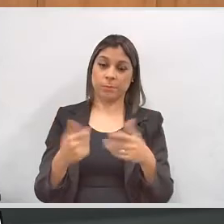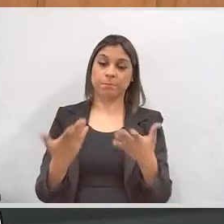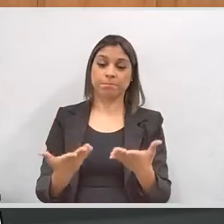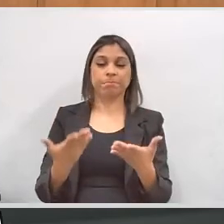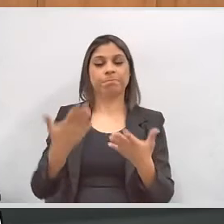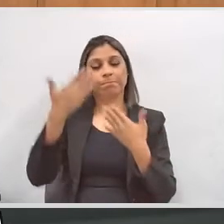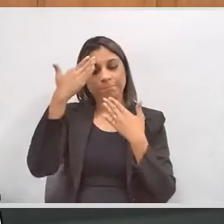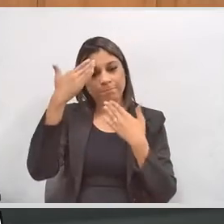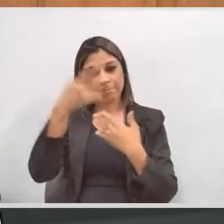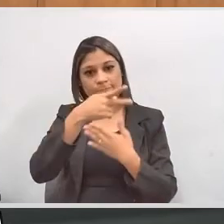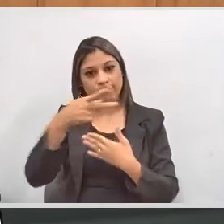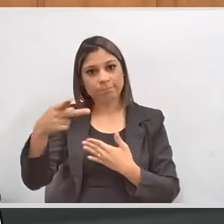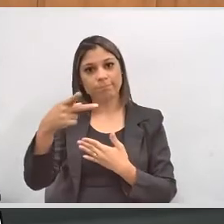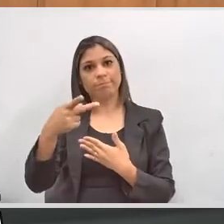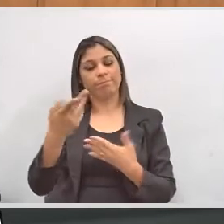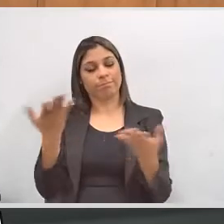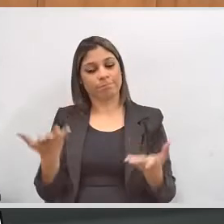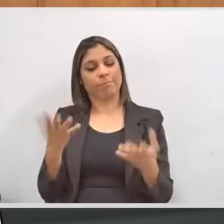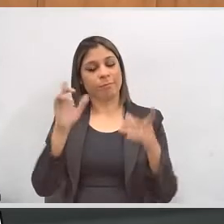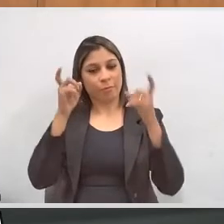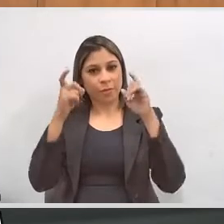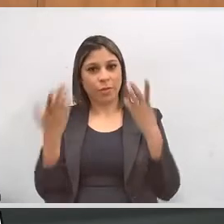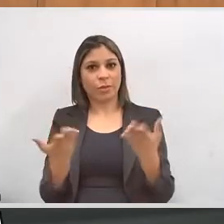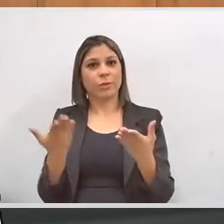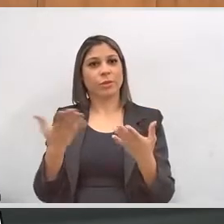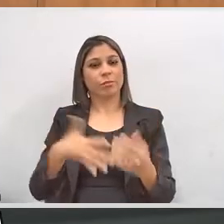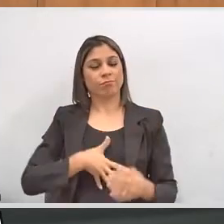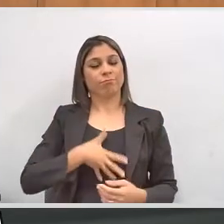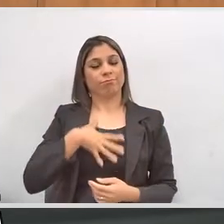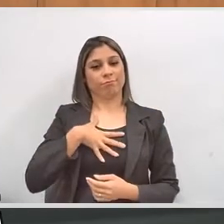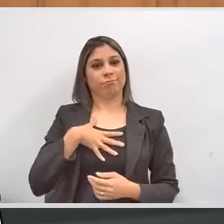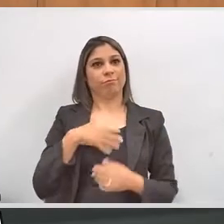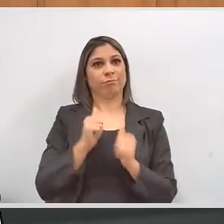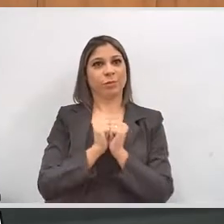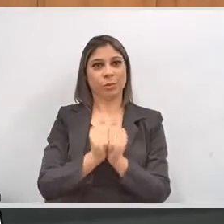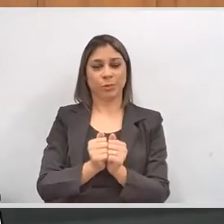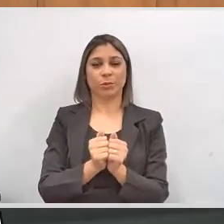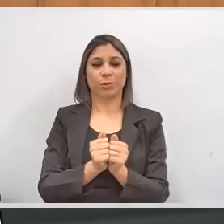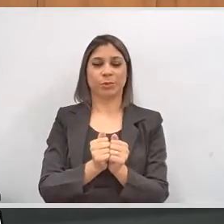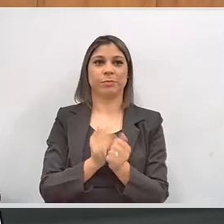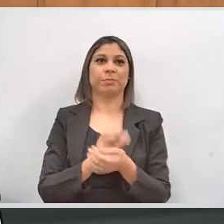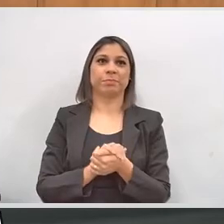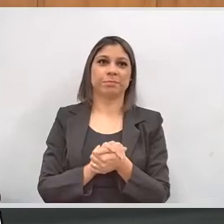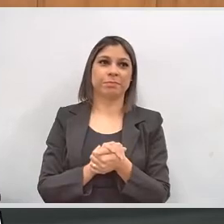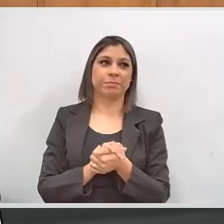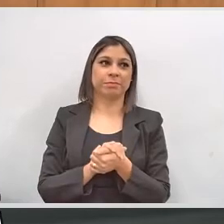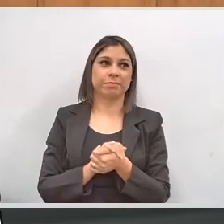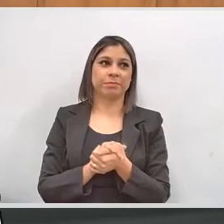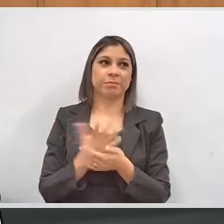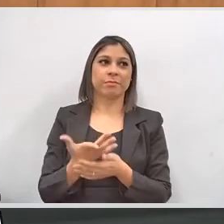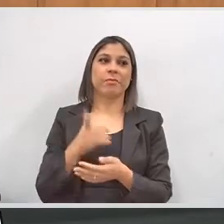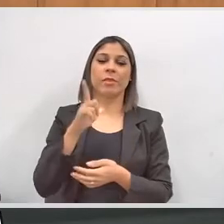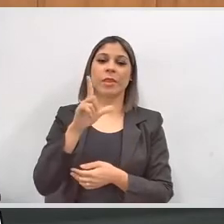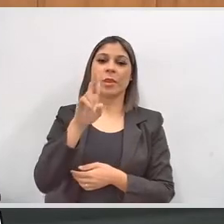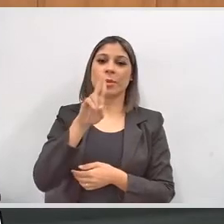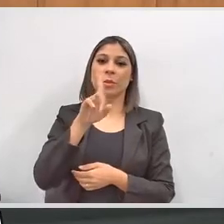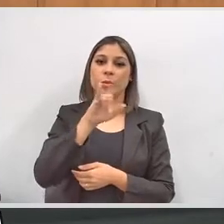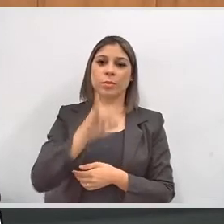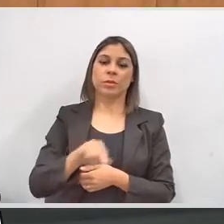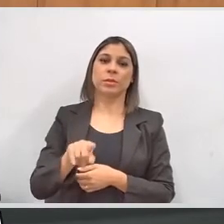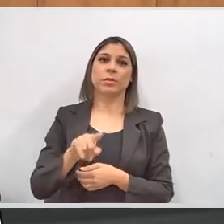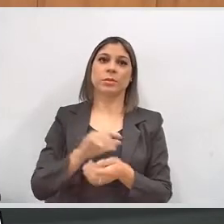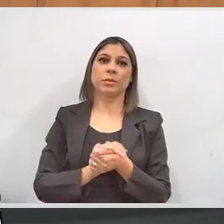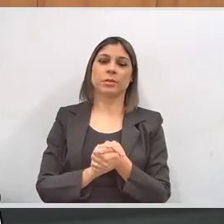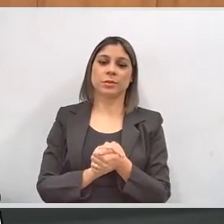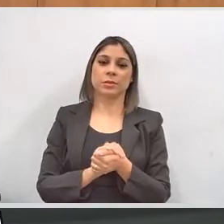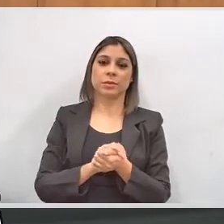Portanto, muito obrigado, senhor presidente, por essa iniciativa e ficamos muito satisfeitos de estarmos incluídos nessa pauta. Ok. Dr. Luiz